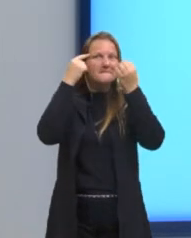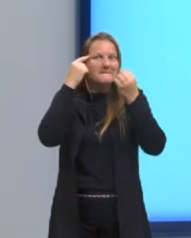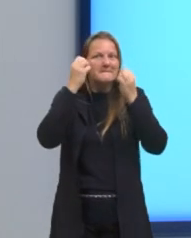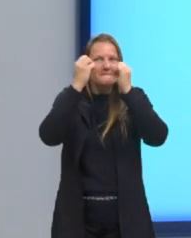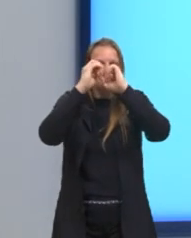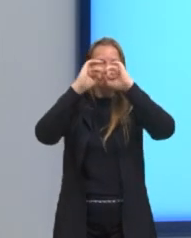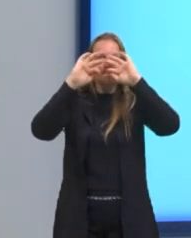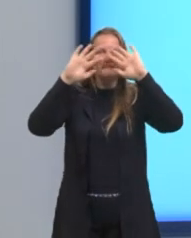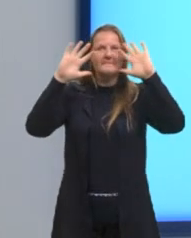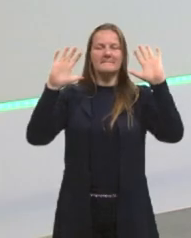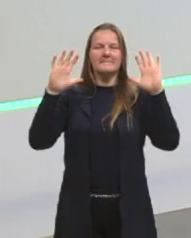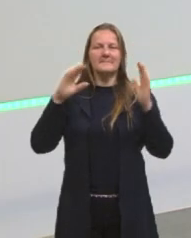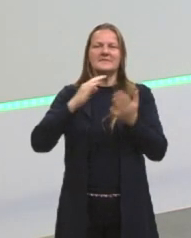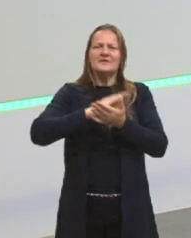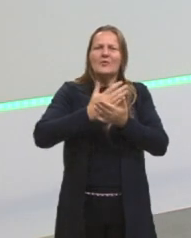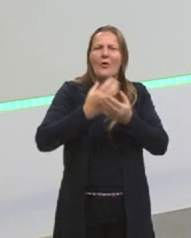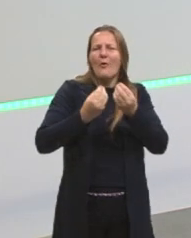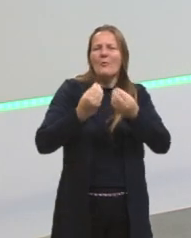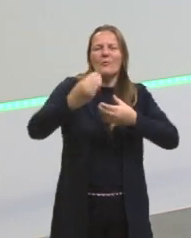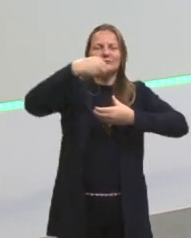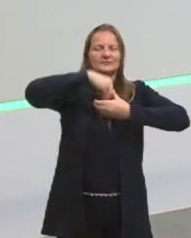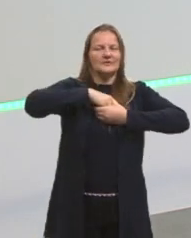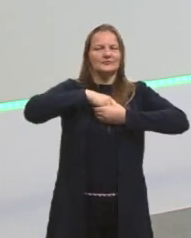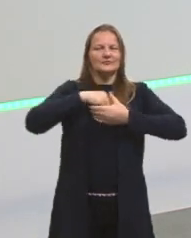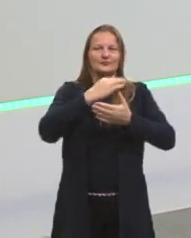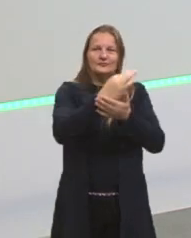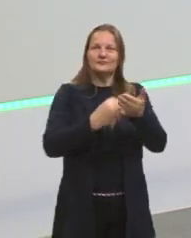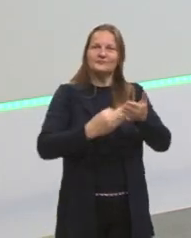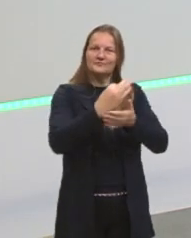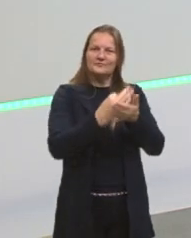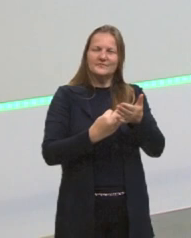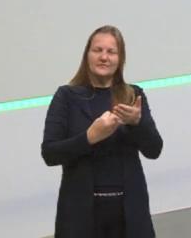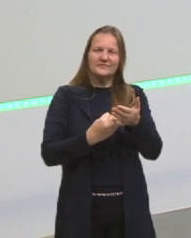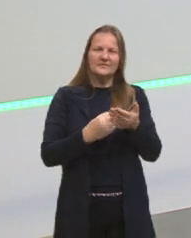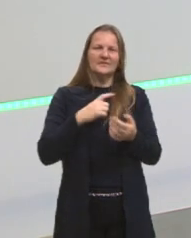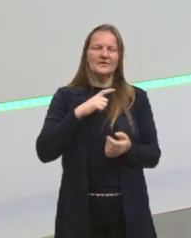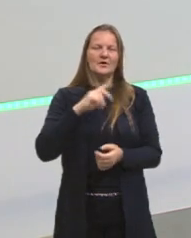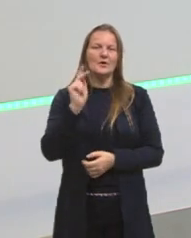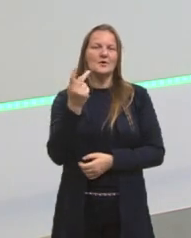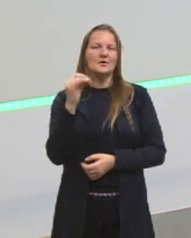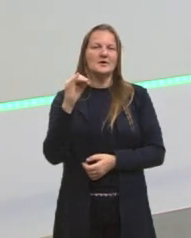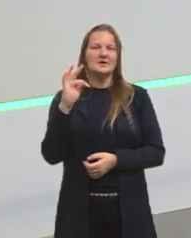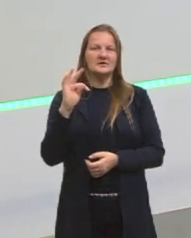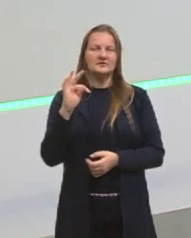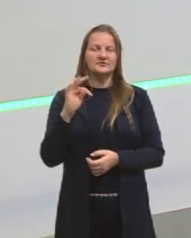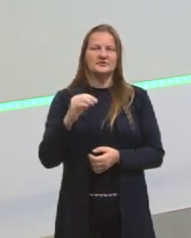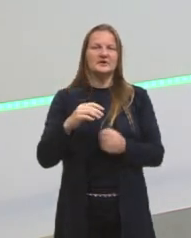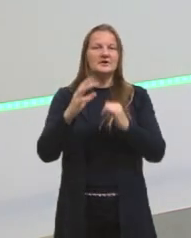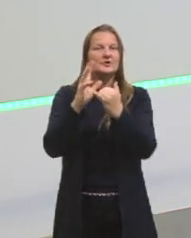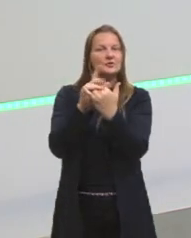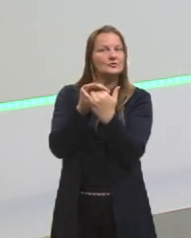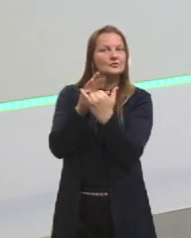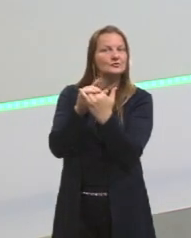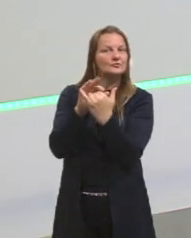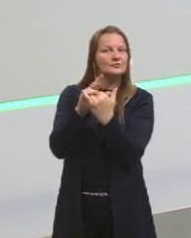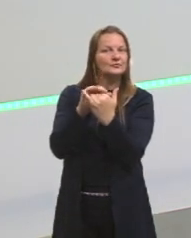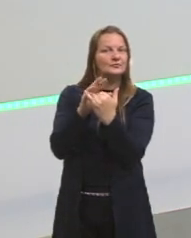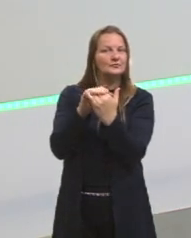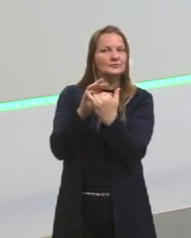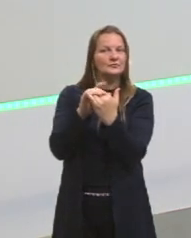eu tenho que interpretar isso dentro do meu texto. Se é um hit no YouTube, ele é o quê?